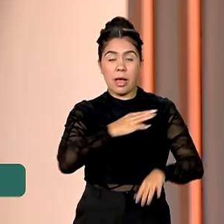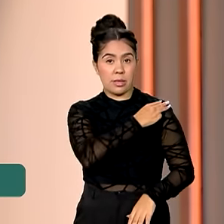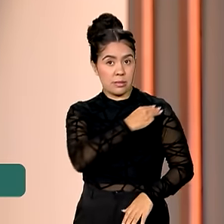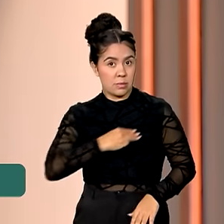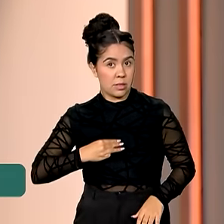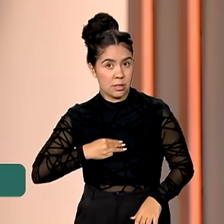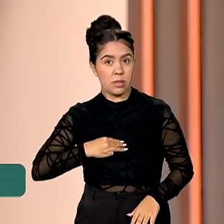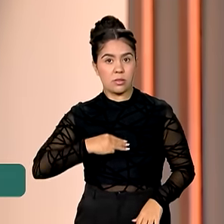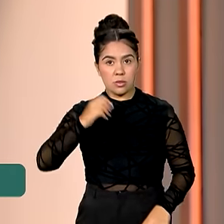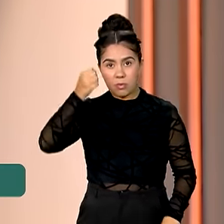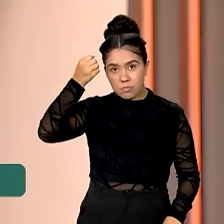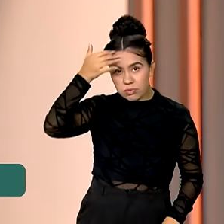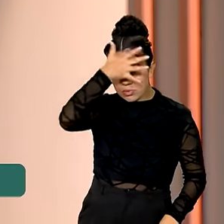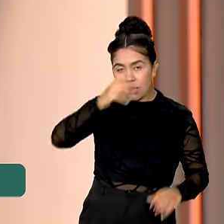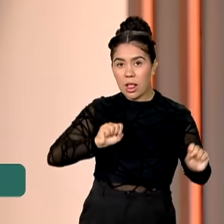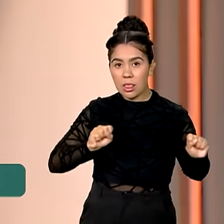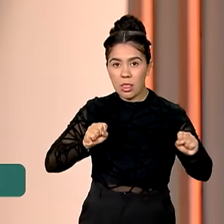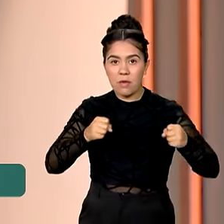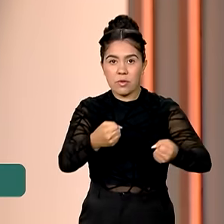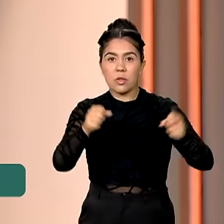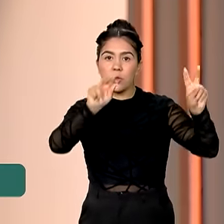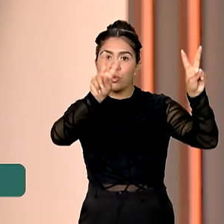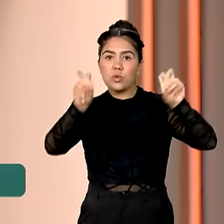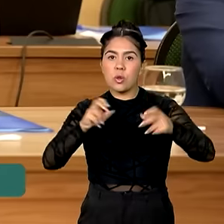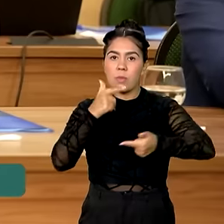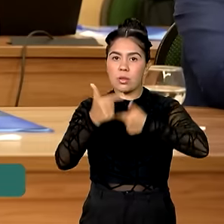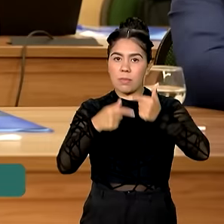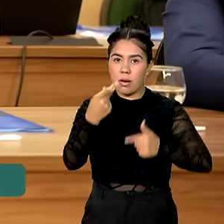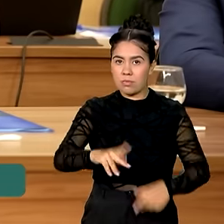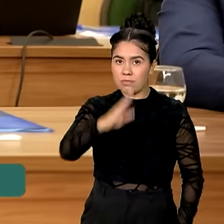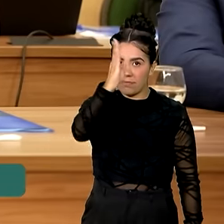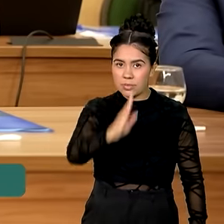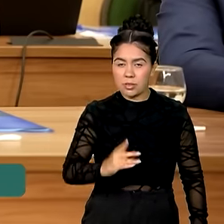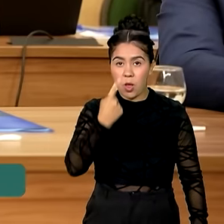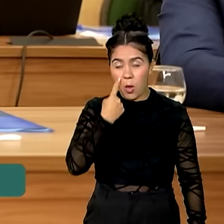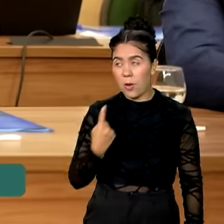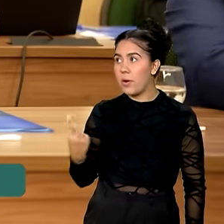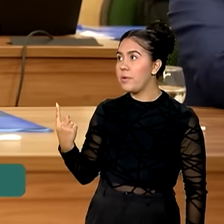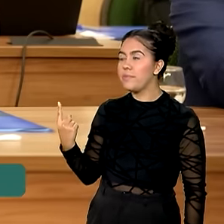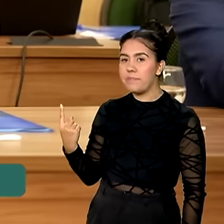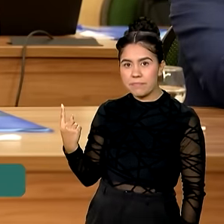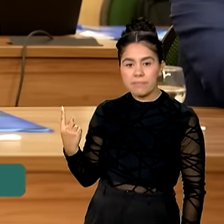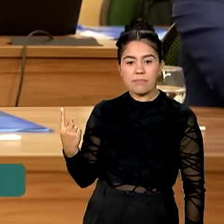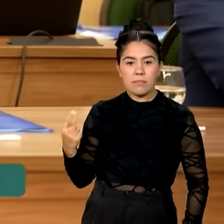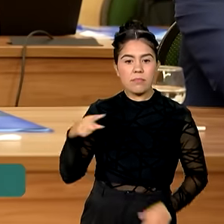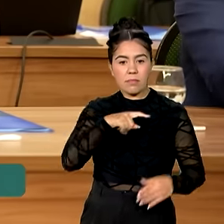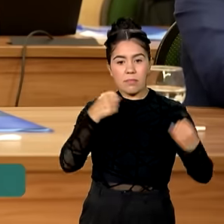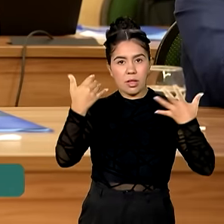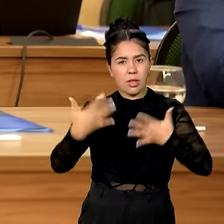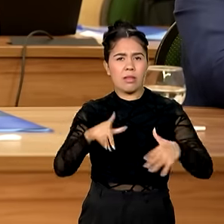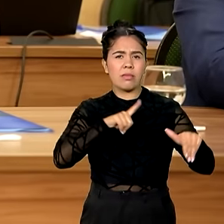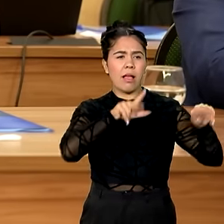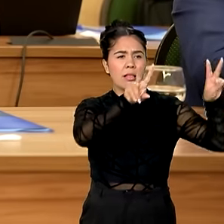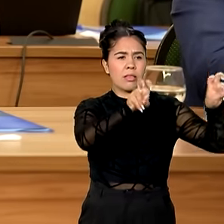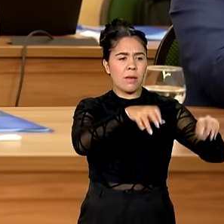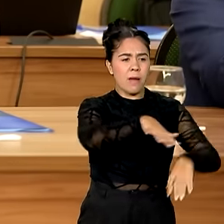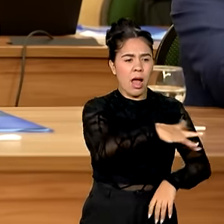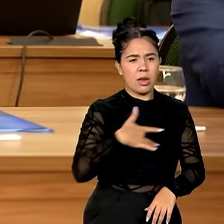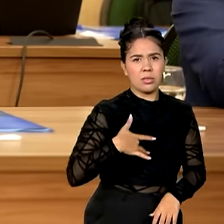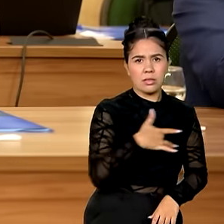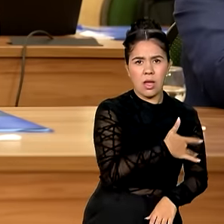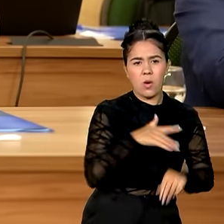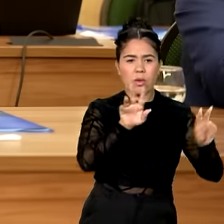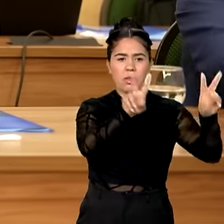melhor organização do sistema trabalhista no Brasil. Assim como tem o sistema da saúde, o sistema da